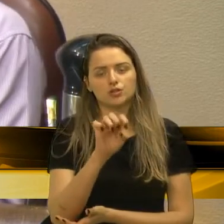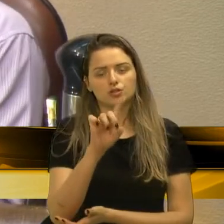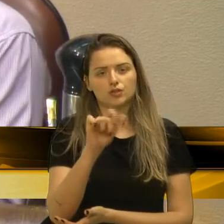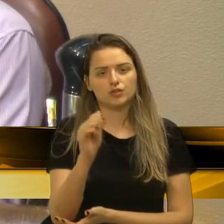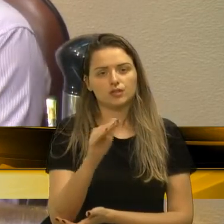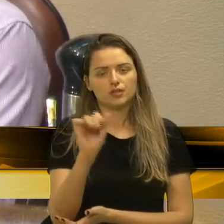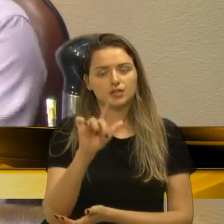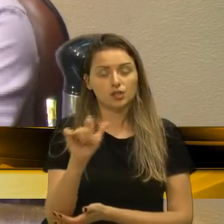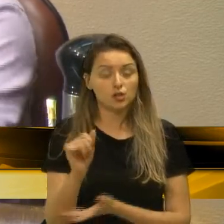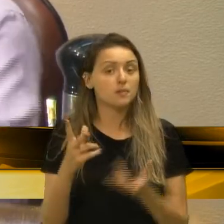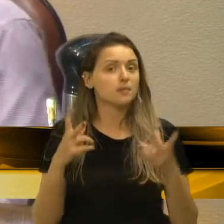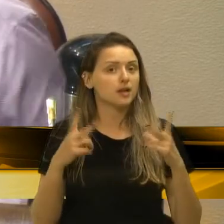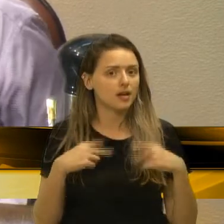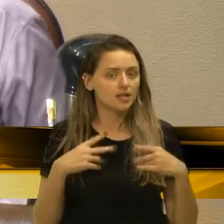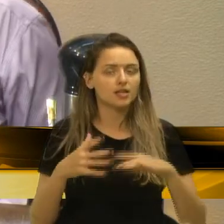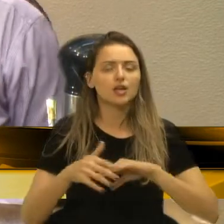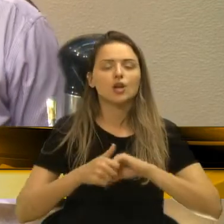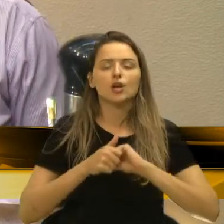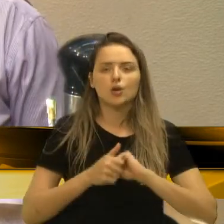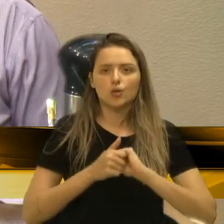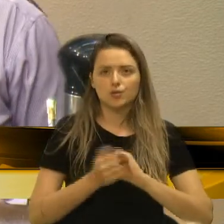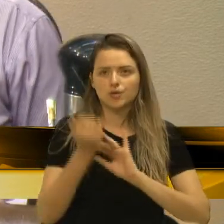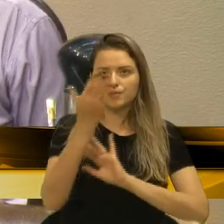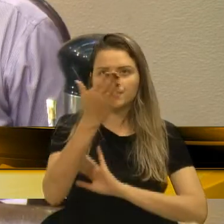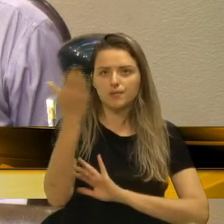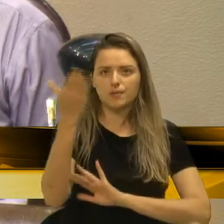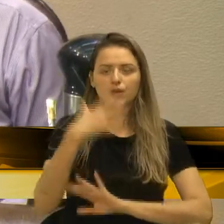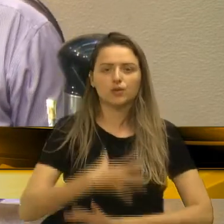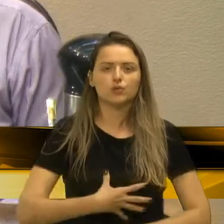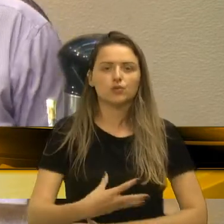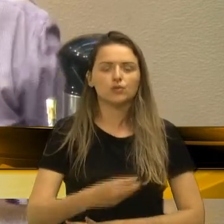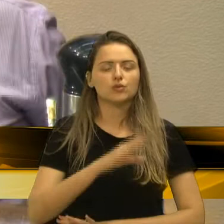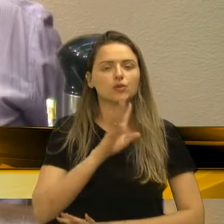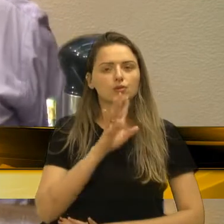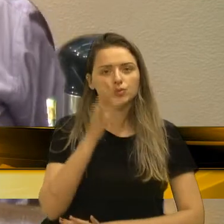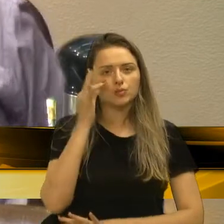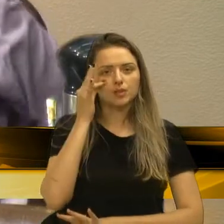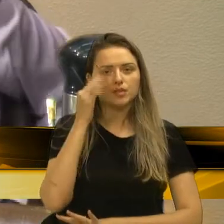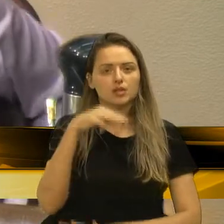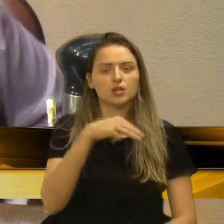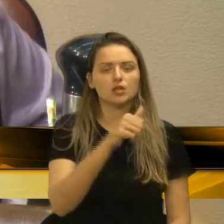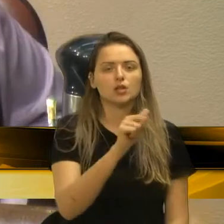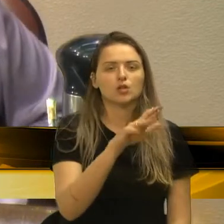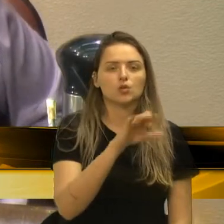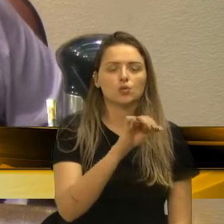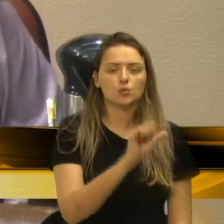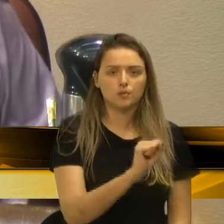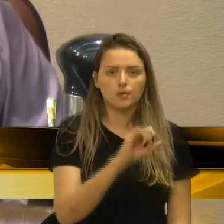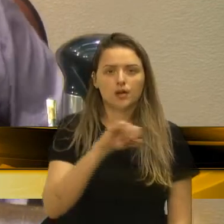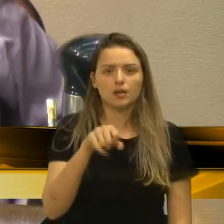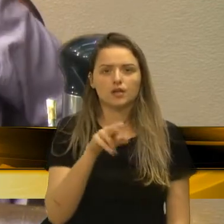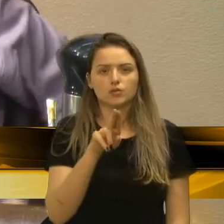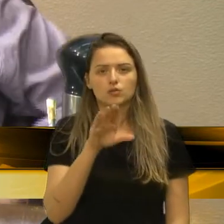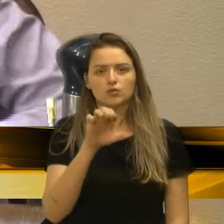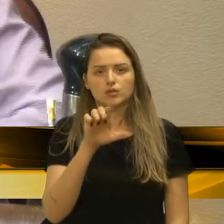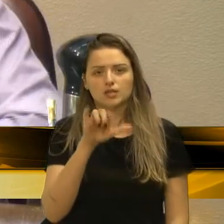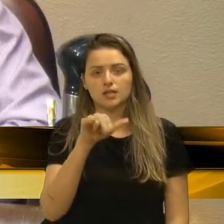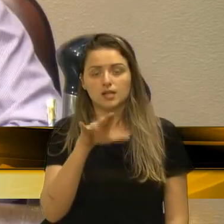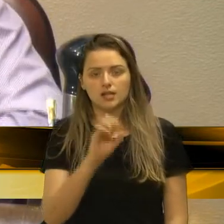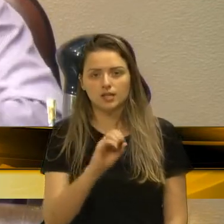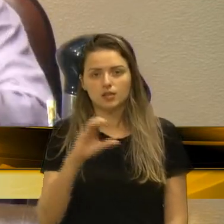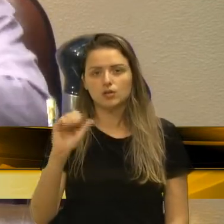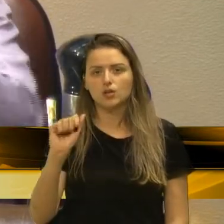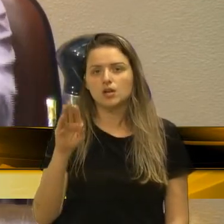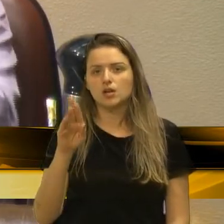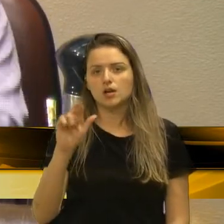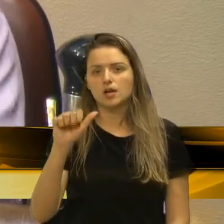parabéns. Cumprimento aqui os filhos que estão aqui presentes, o Marcos, o Juscelino, o Jussi, o Abramo, o Cláudio.